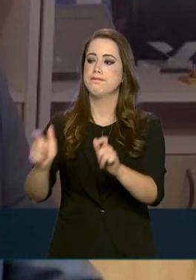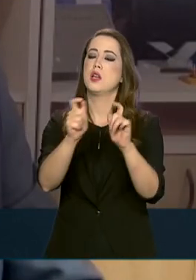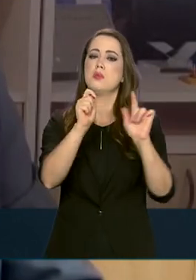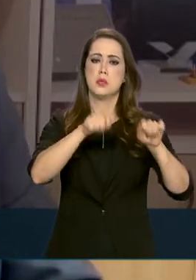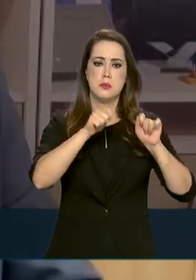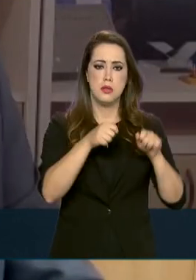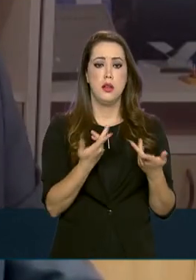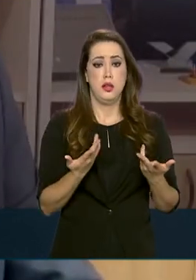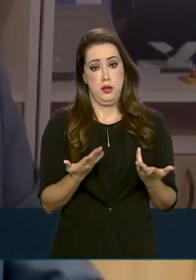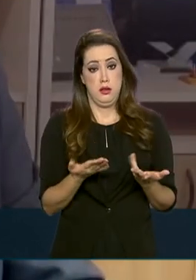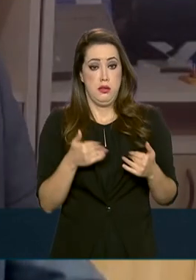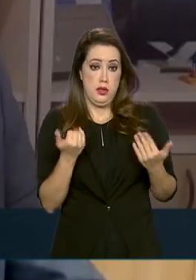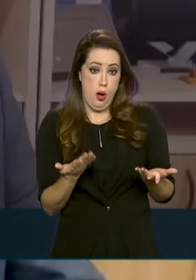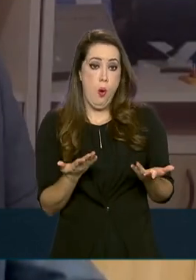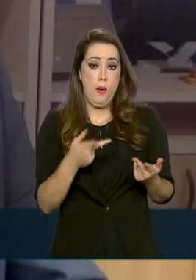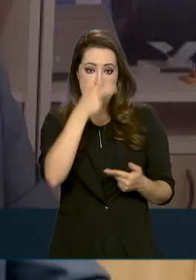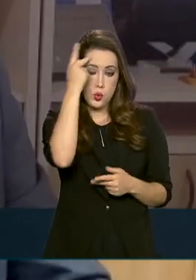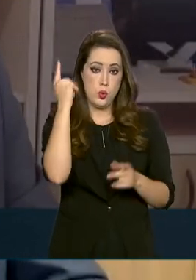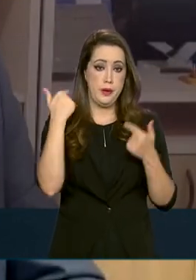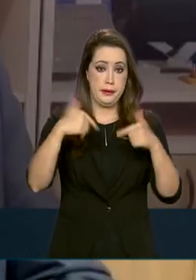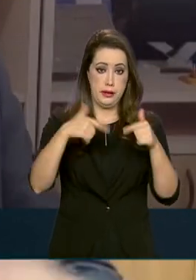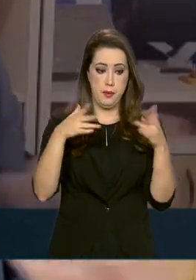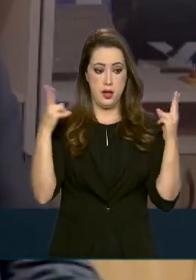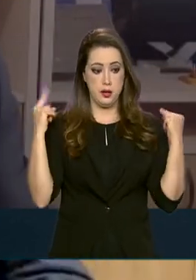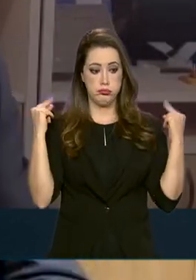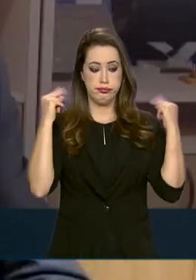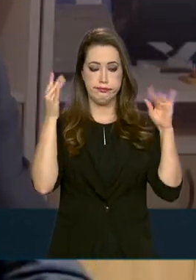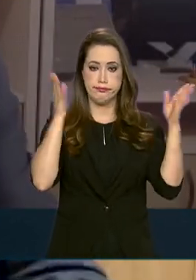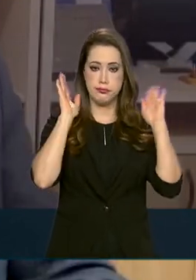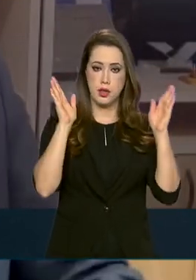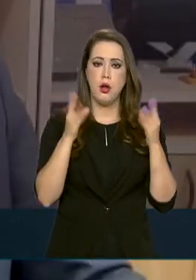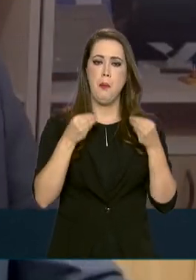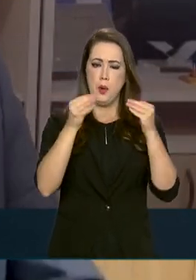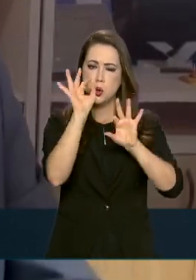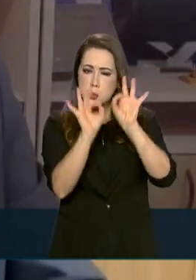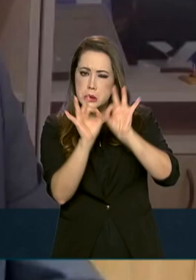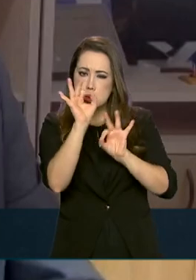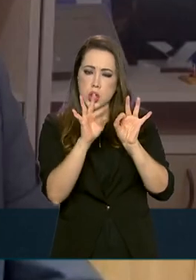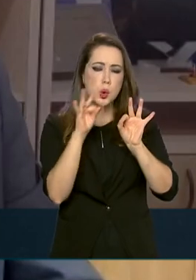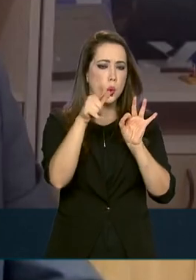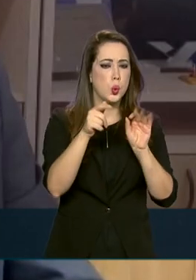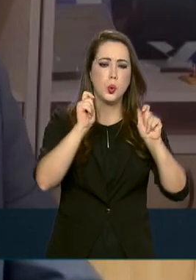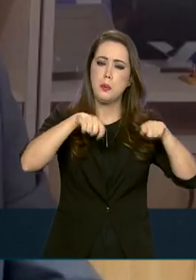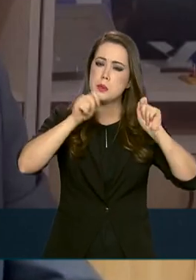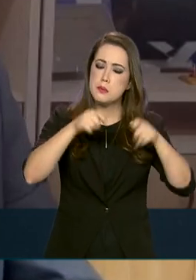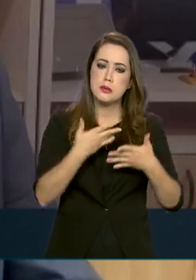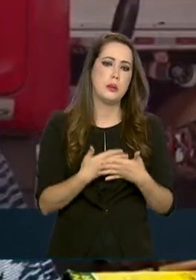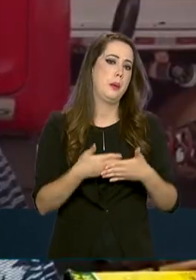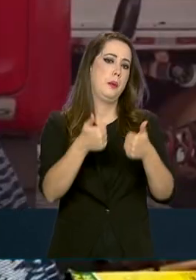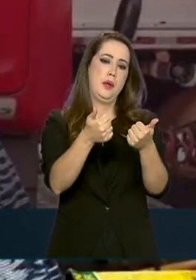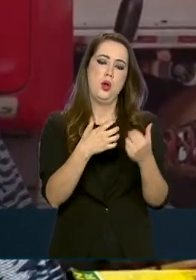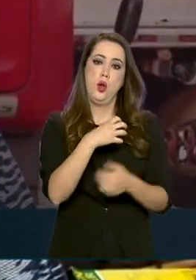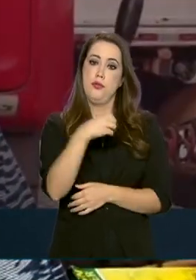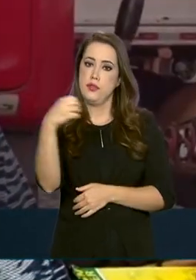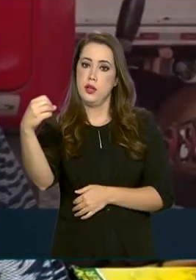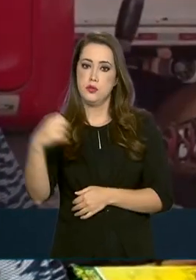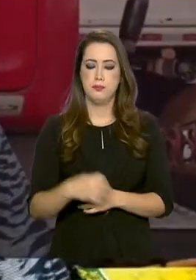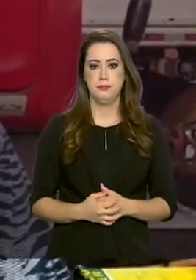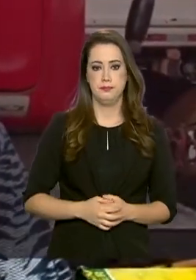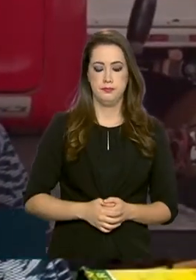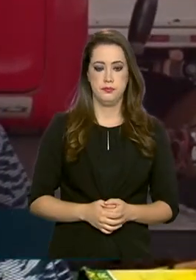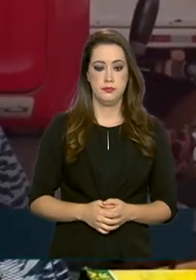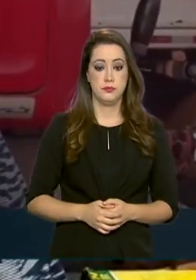caminhoneiro pode programar a sua viagem, então isso dá tranquilidade e previsibilidade na viagem do caminhoneiro. Eu acho que é